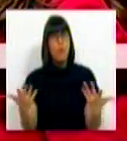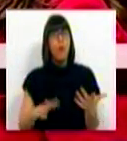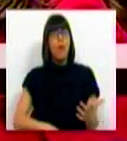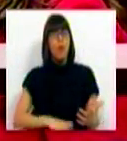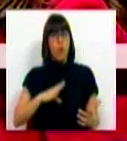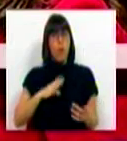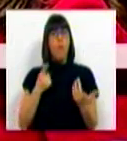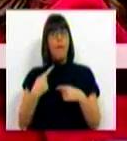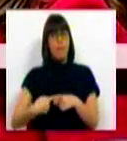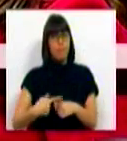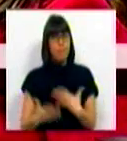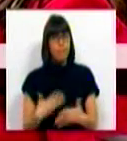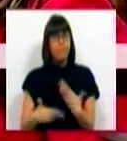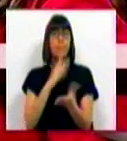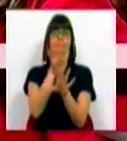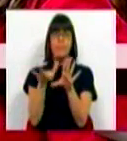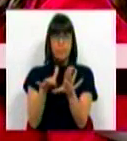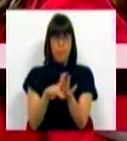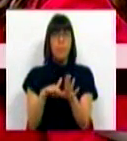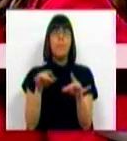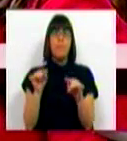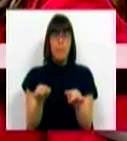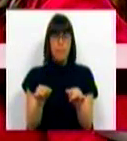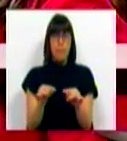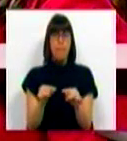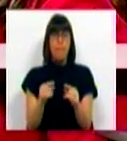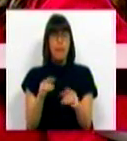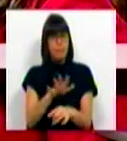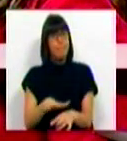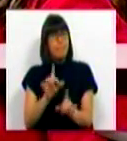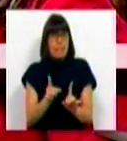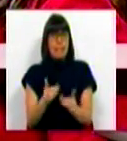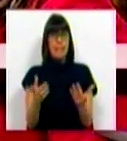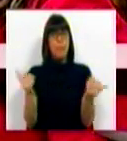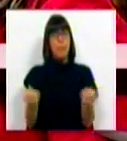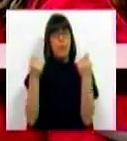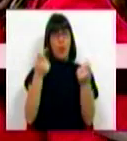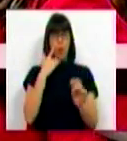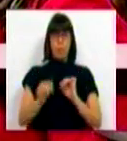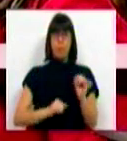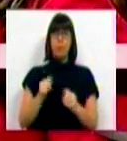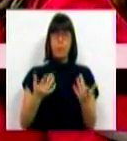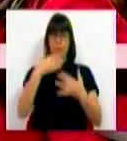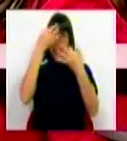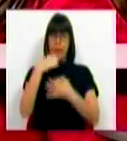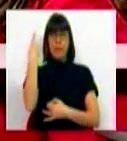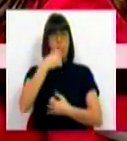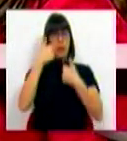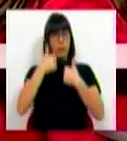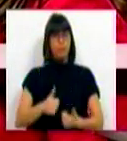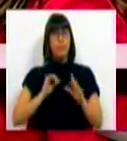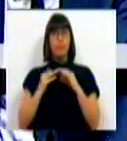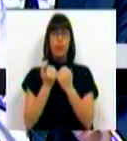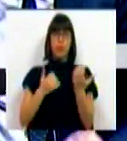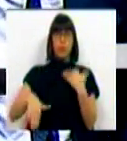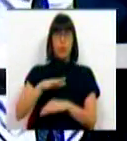confiança e estímulo a participarem nesta odisseia que é promover o conhecimento e dignificar a nossa